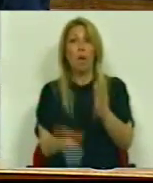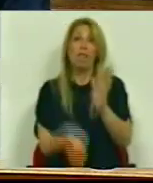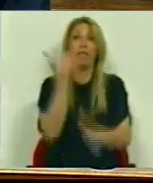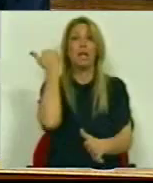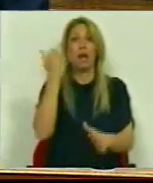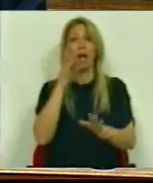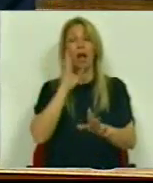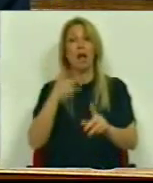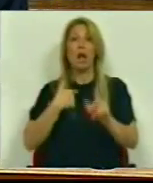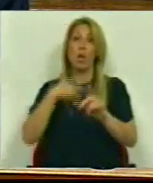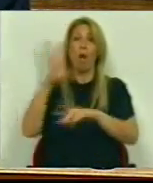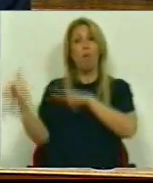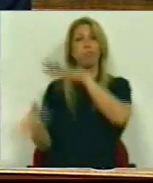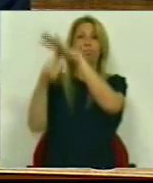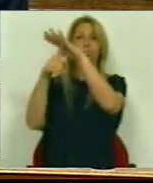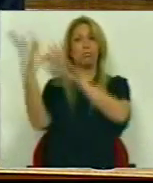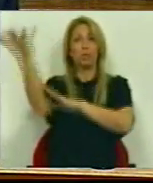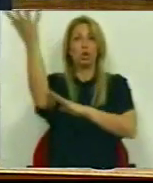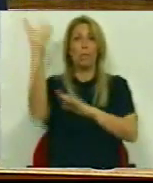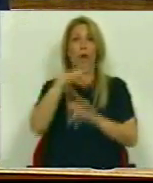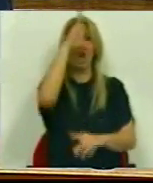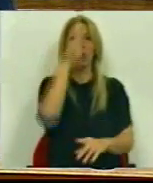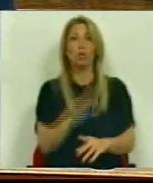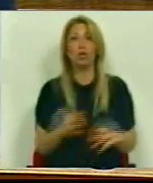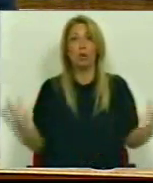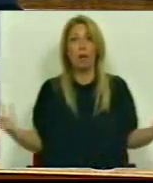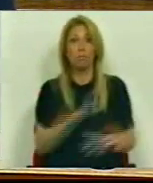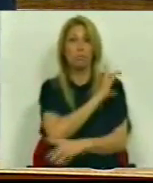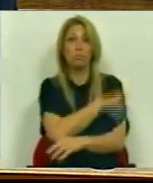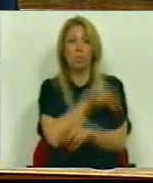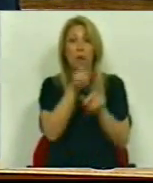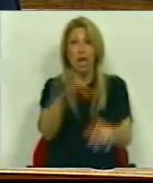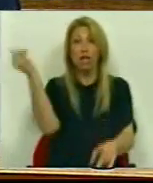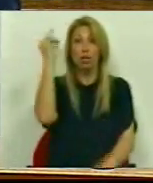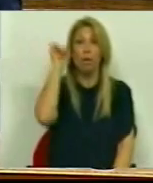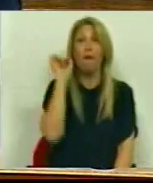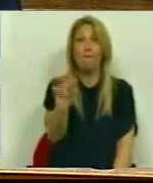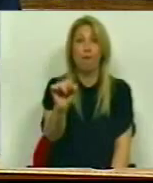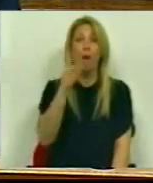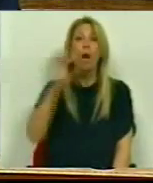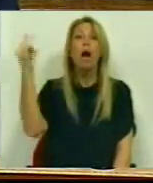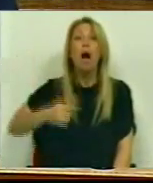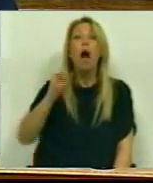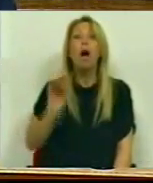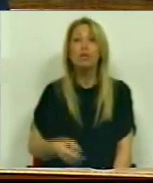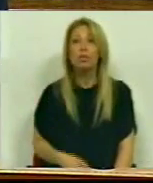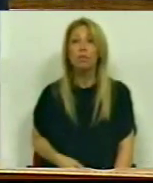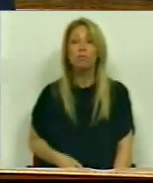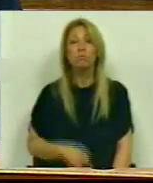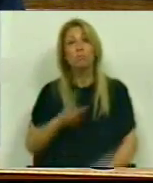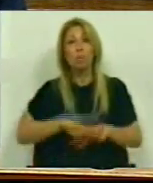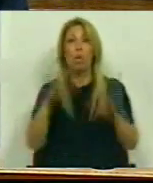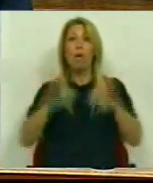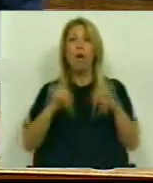dos Estados ao poder de decisão das suas legítimas instituições Pela imposição do denominado Pacto